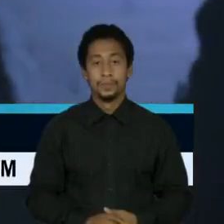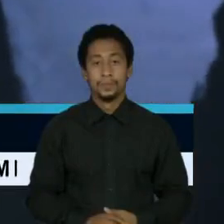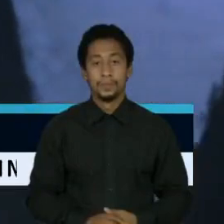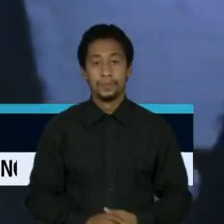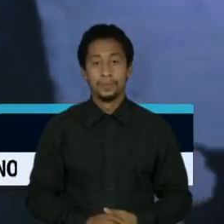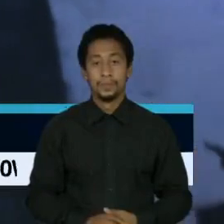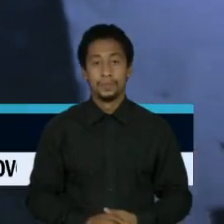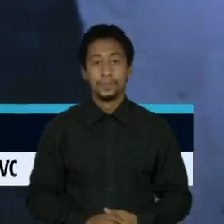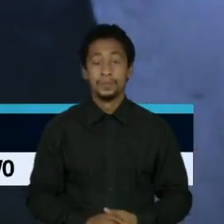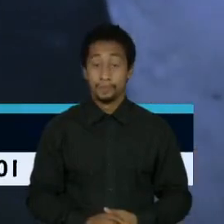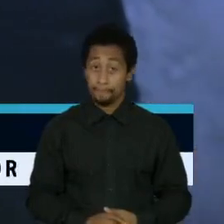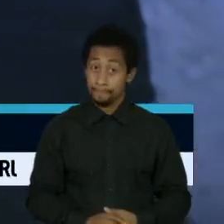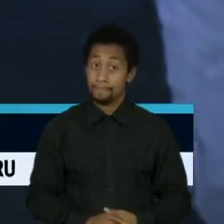Os presidentes dos...